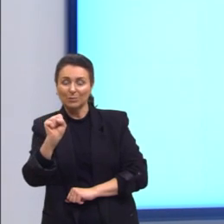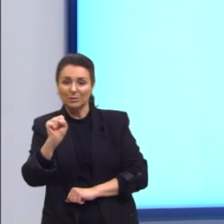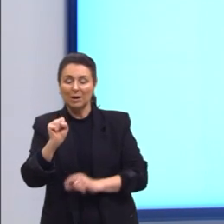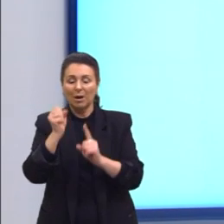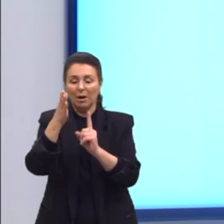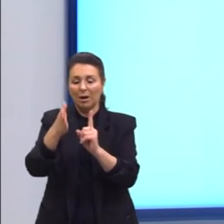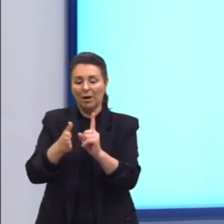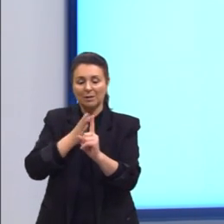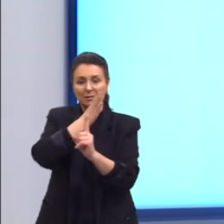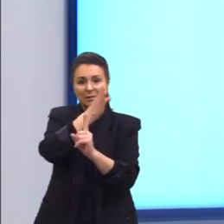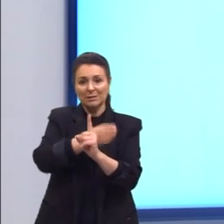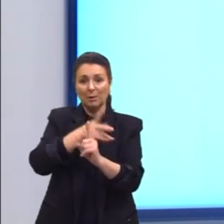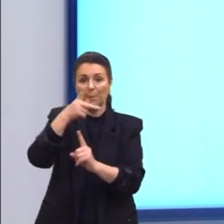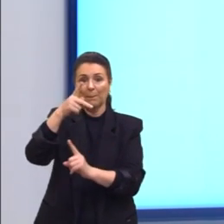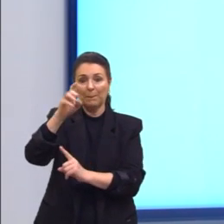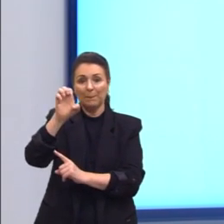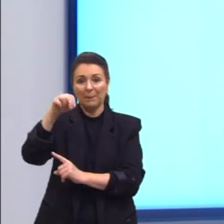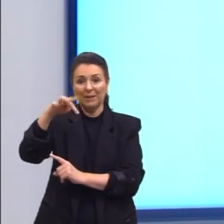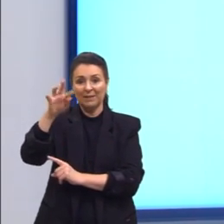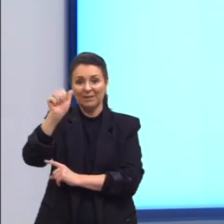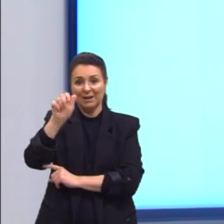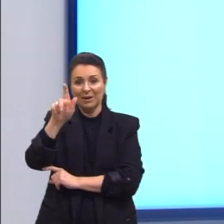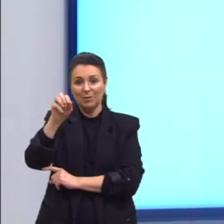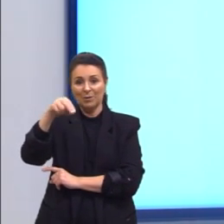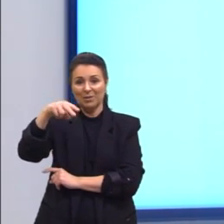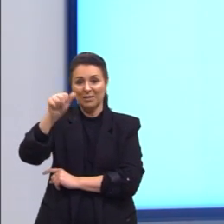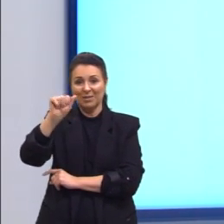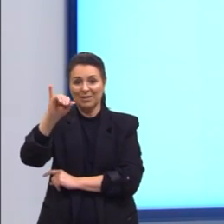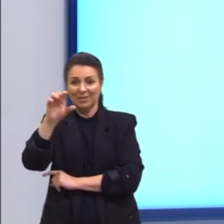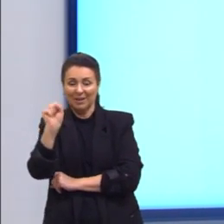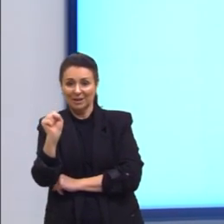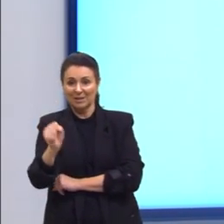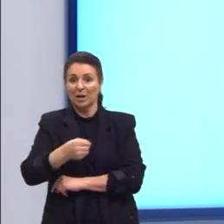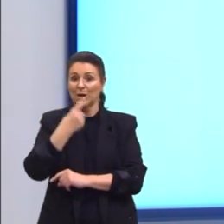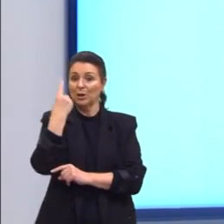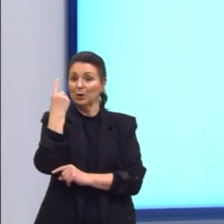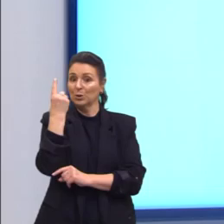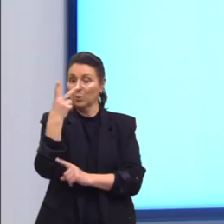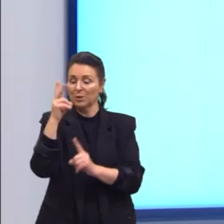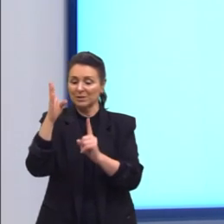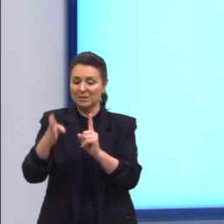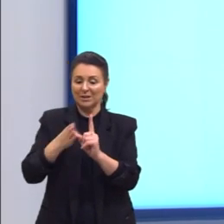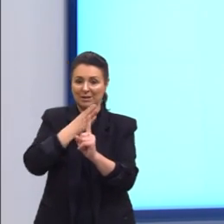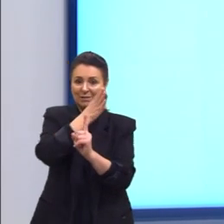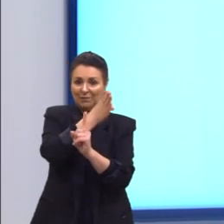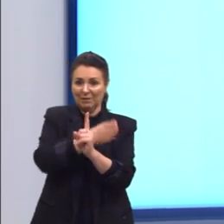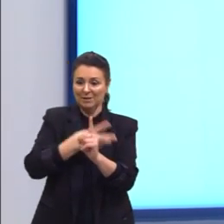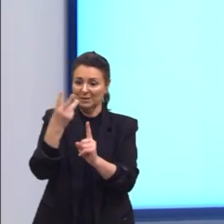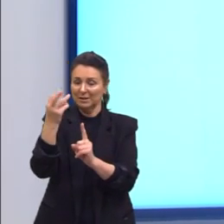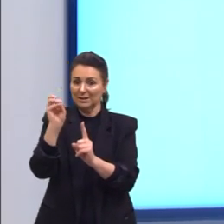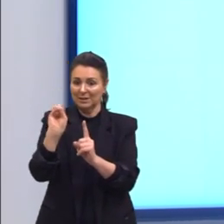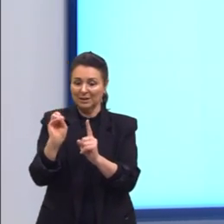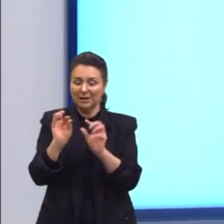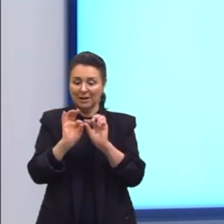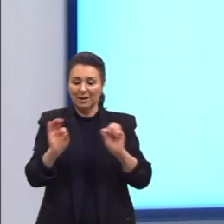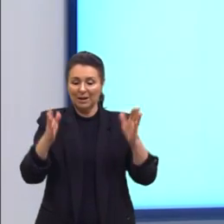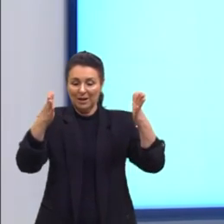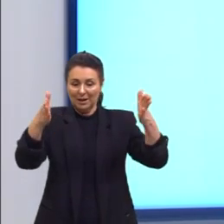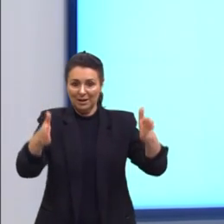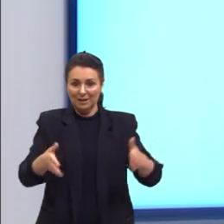são pentagonais. Ele possui, então, doze faces, trinta arestas e vinte vértices.